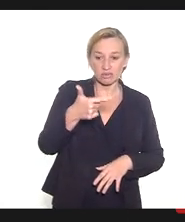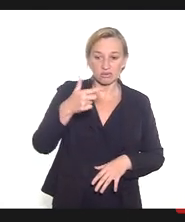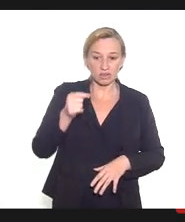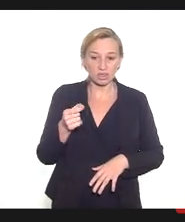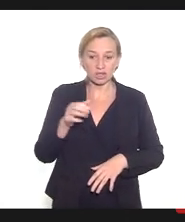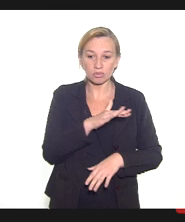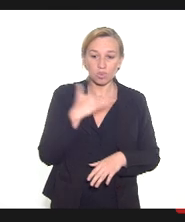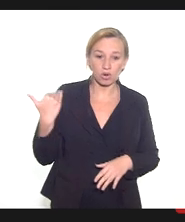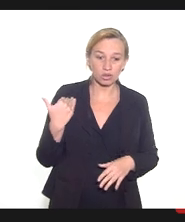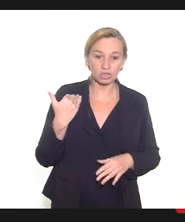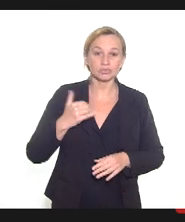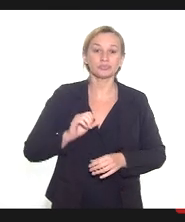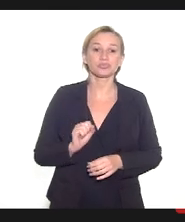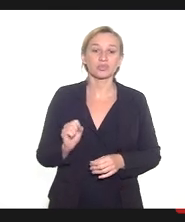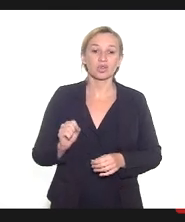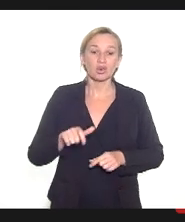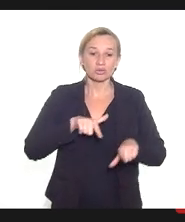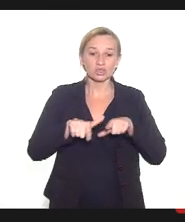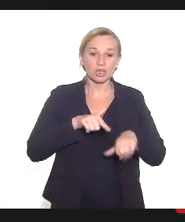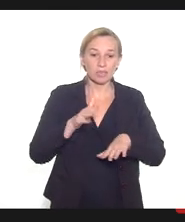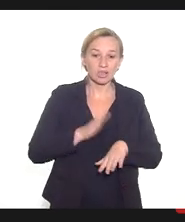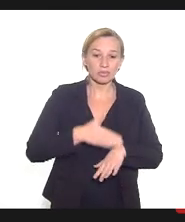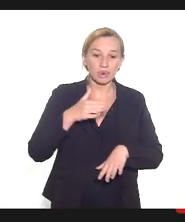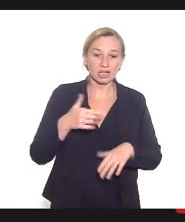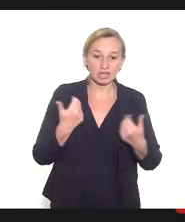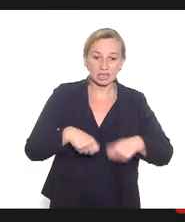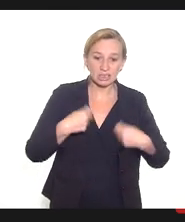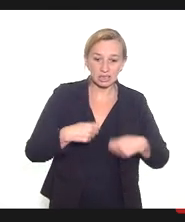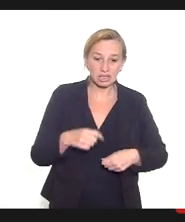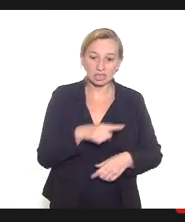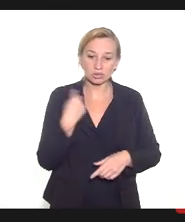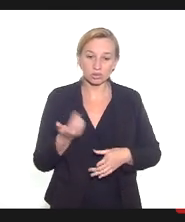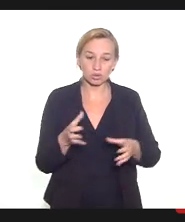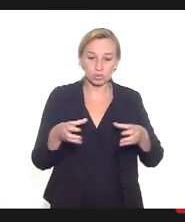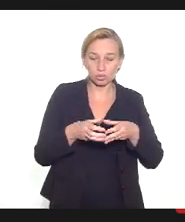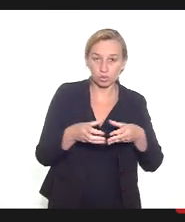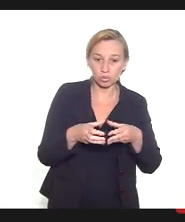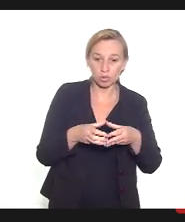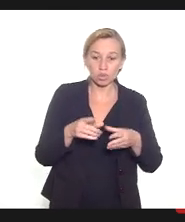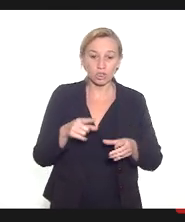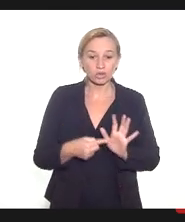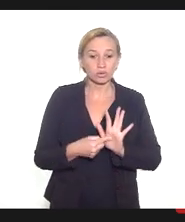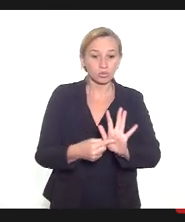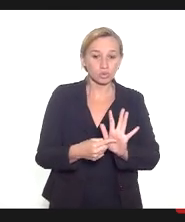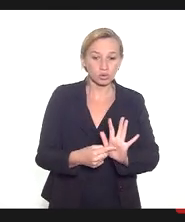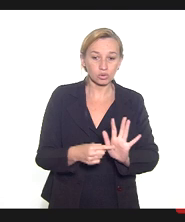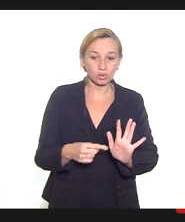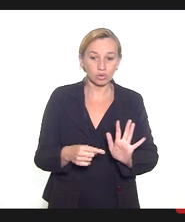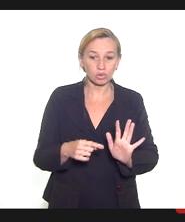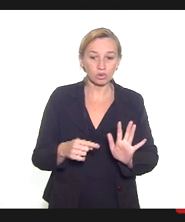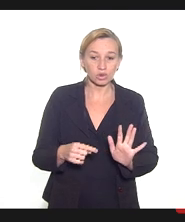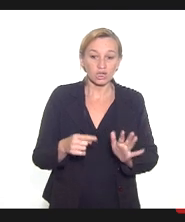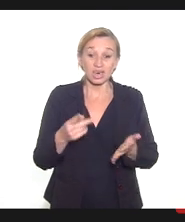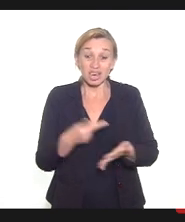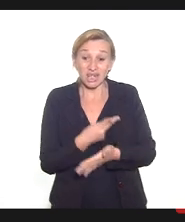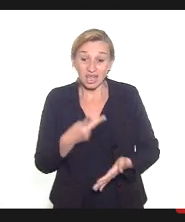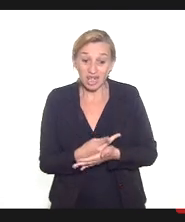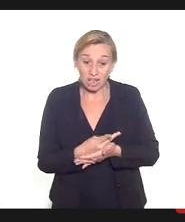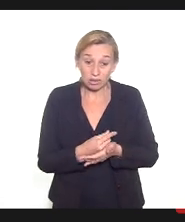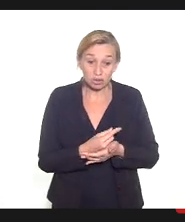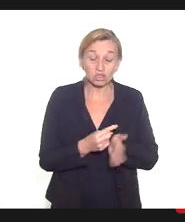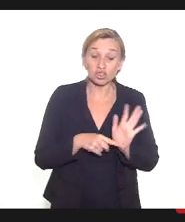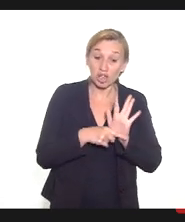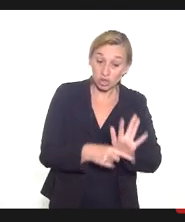e contando, é um dos trabalhos mais citados no nosso grupo, que a gente mostrou, além de tudo, falhas assistenciais